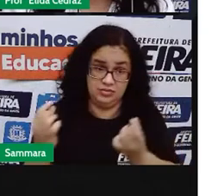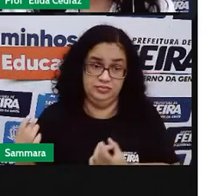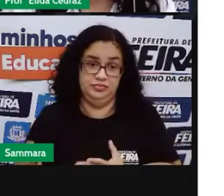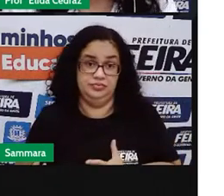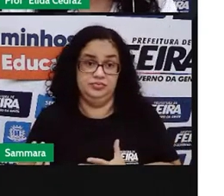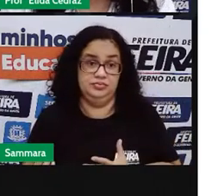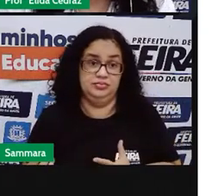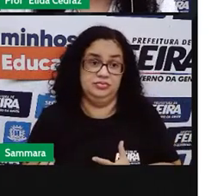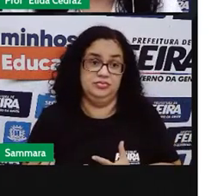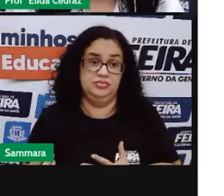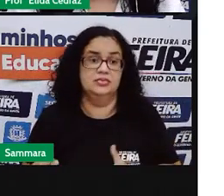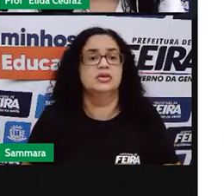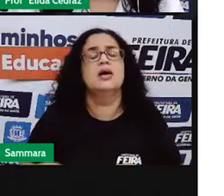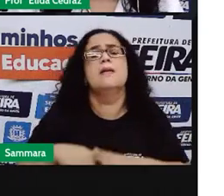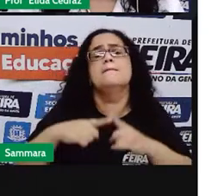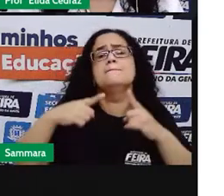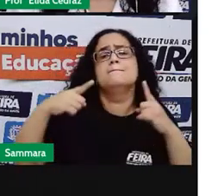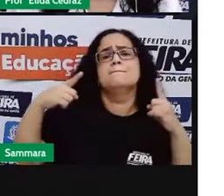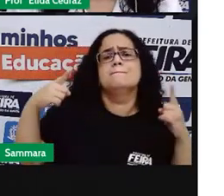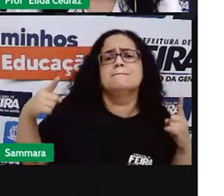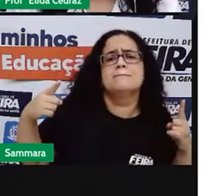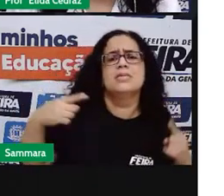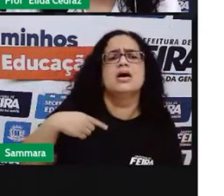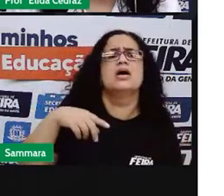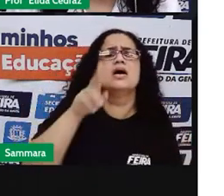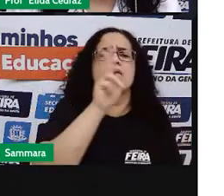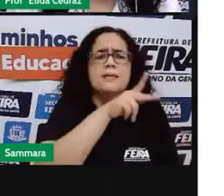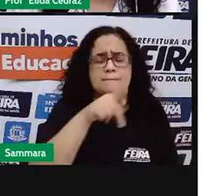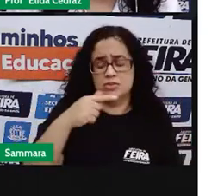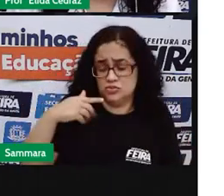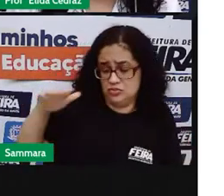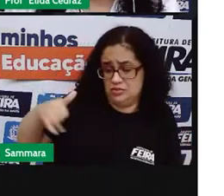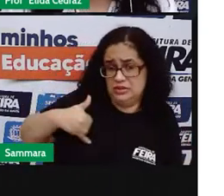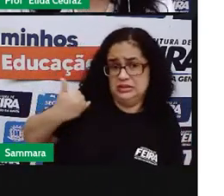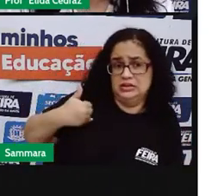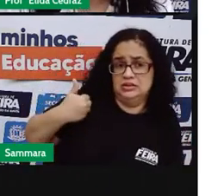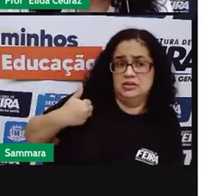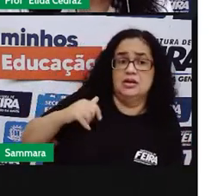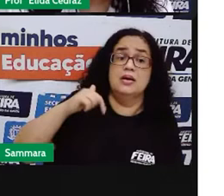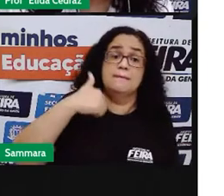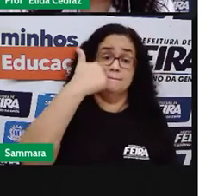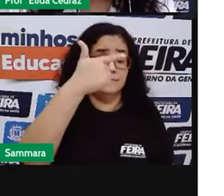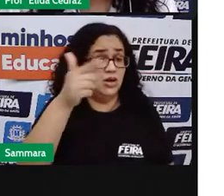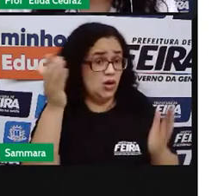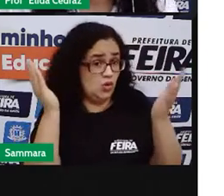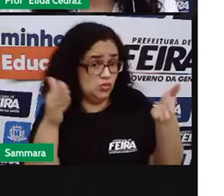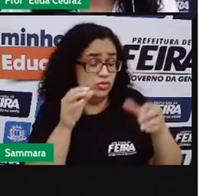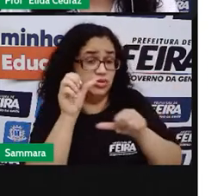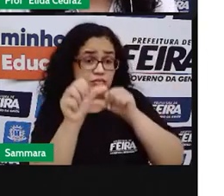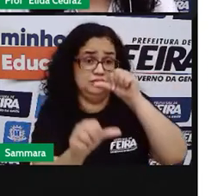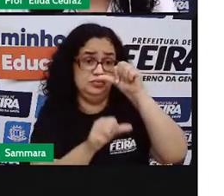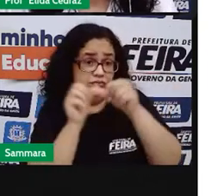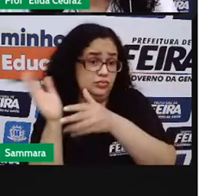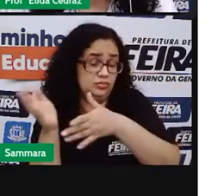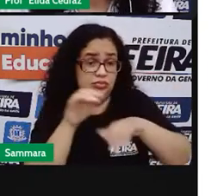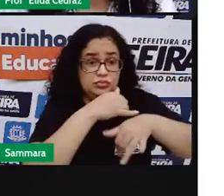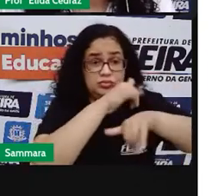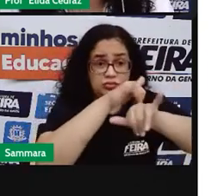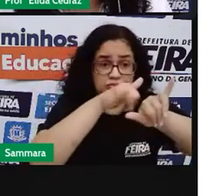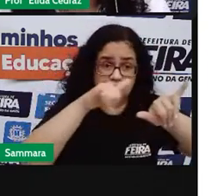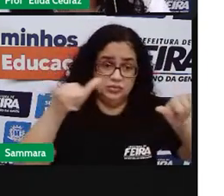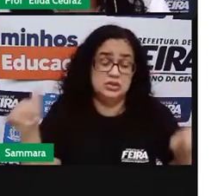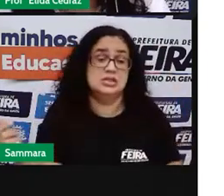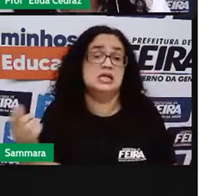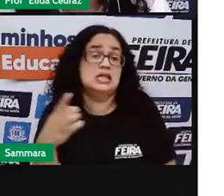Mas da época que a Pro era da sua idade. Para hoje, esses produtos